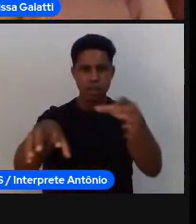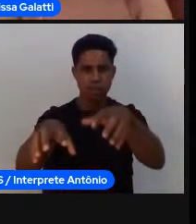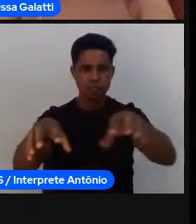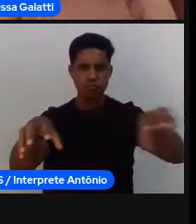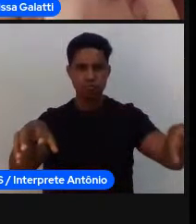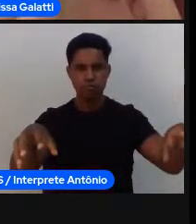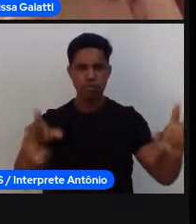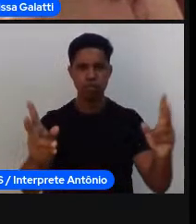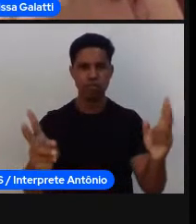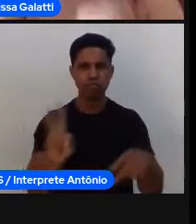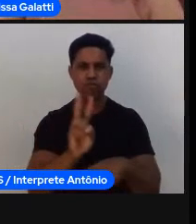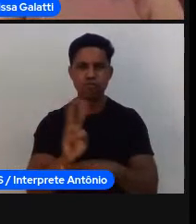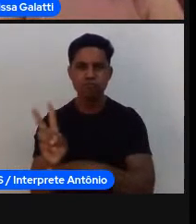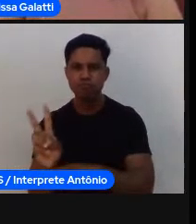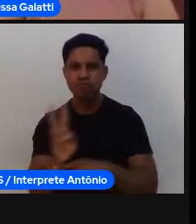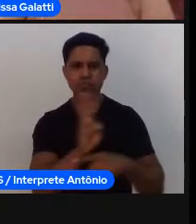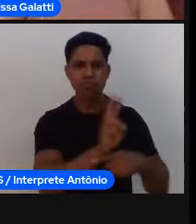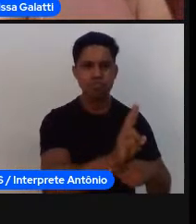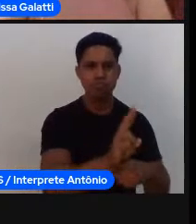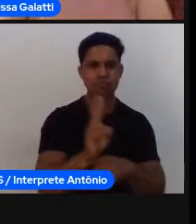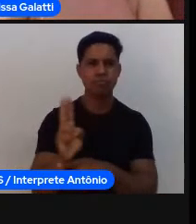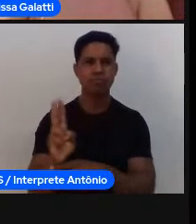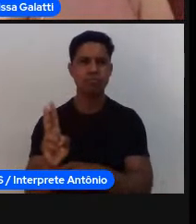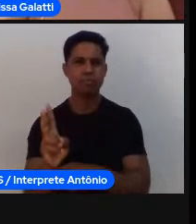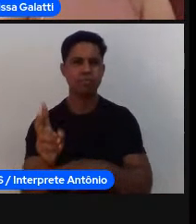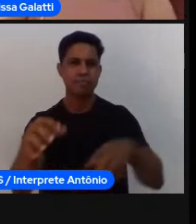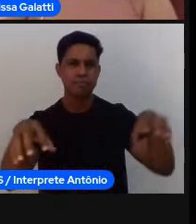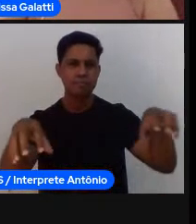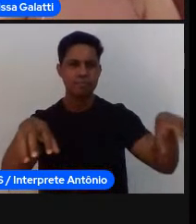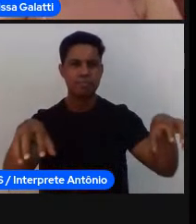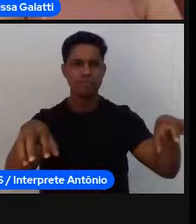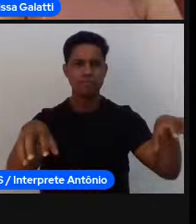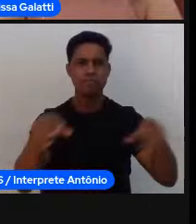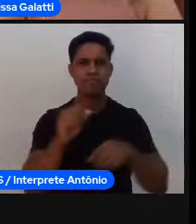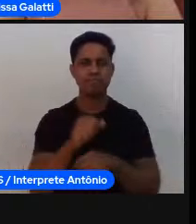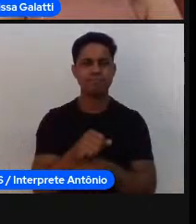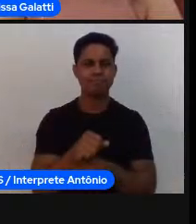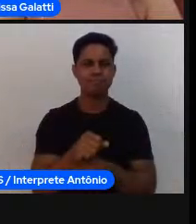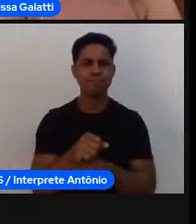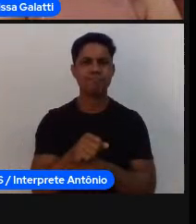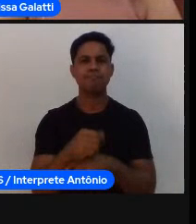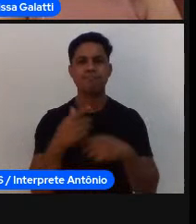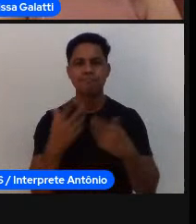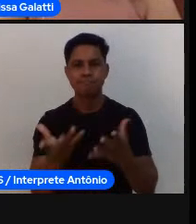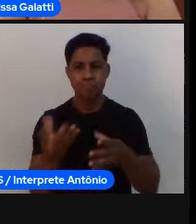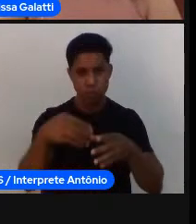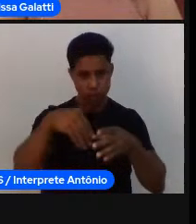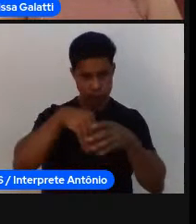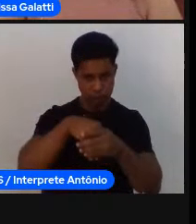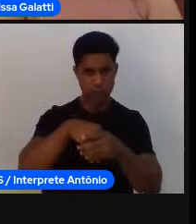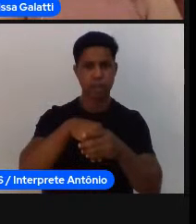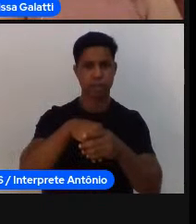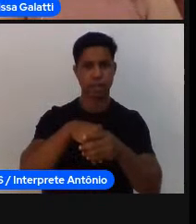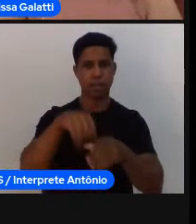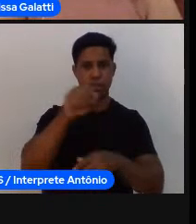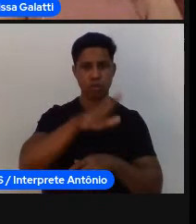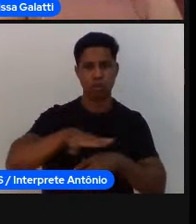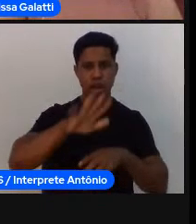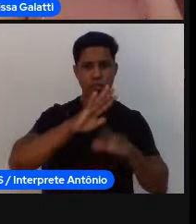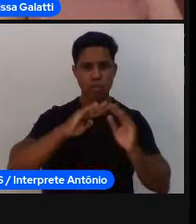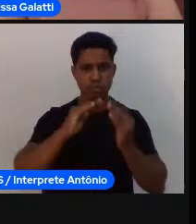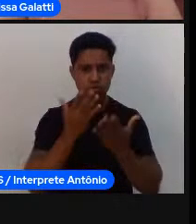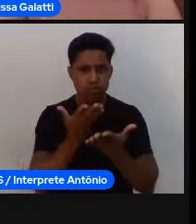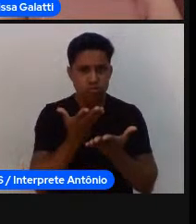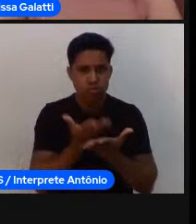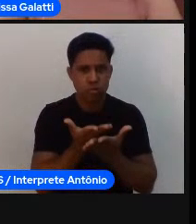progredo a bola e o drible é o recurso dentro do referencial sócio-educativo confiança é um elemento importante o ataque eu tenho mais